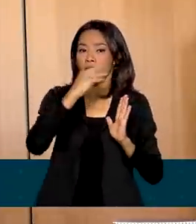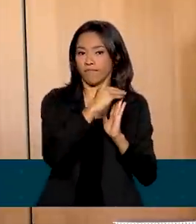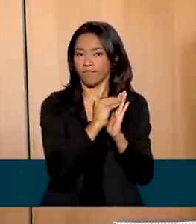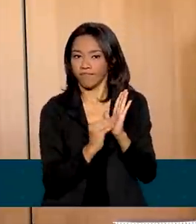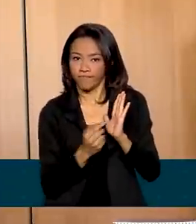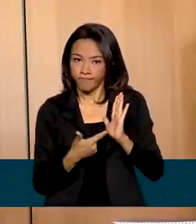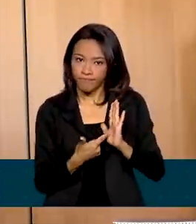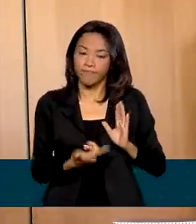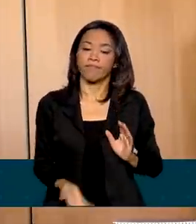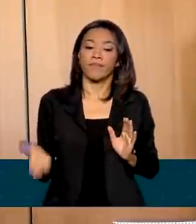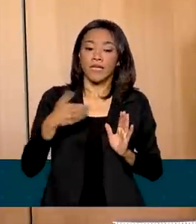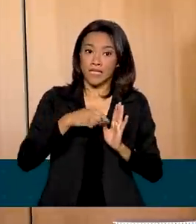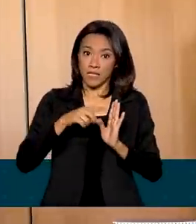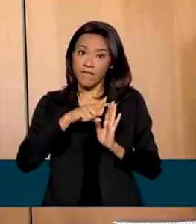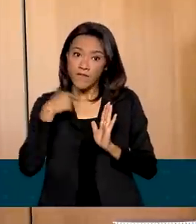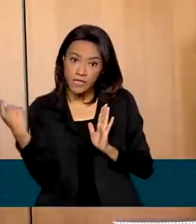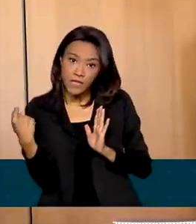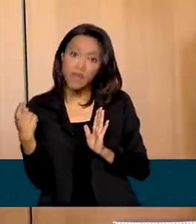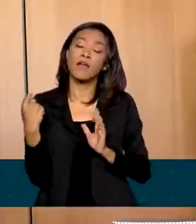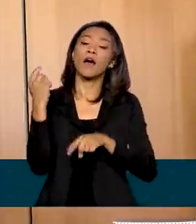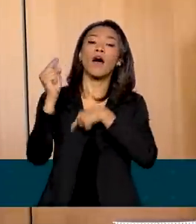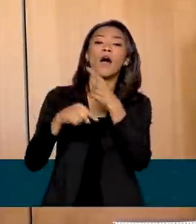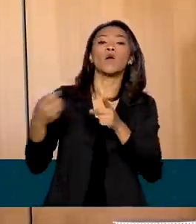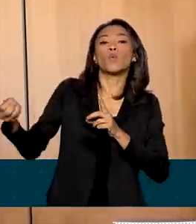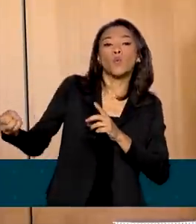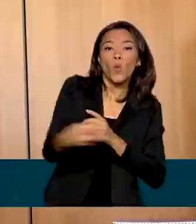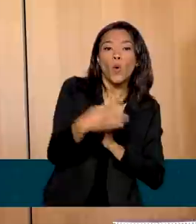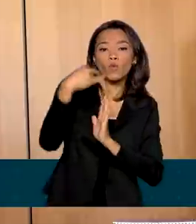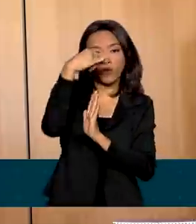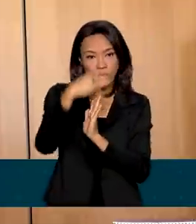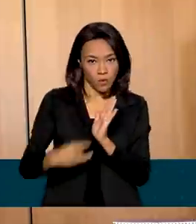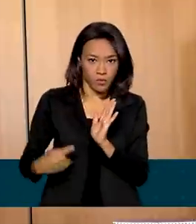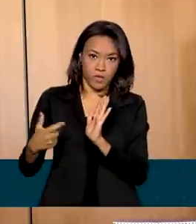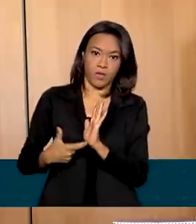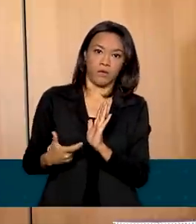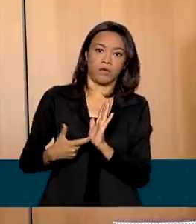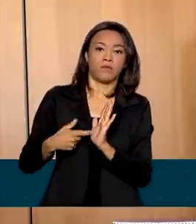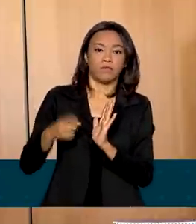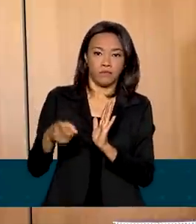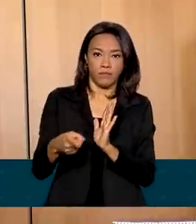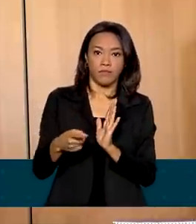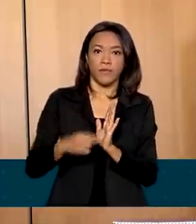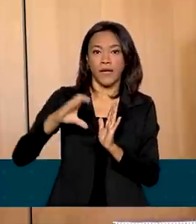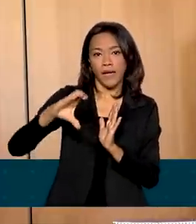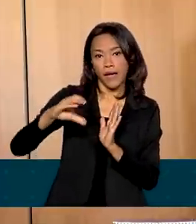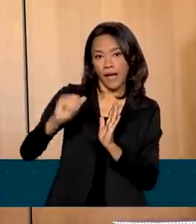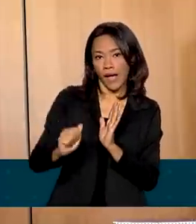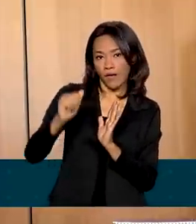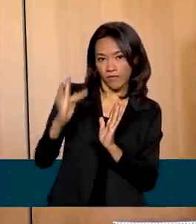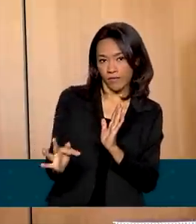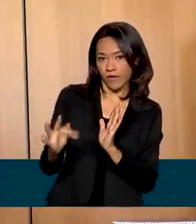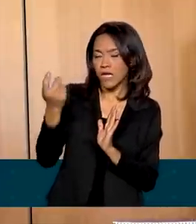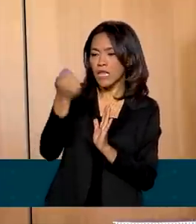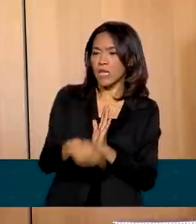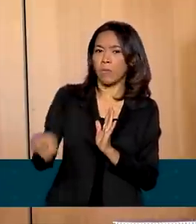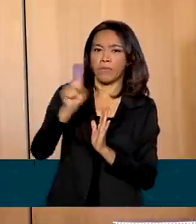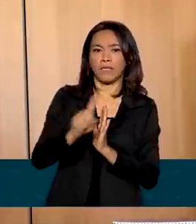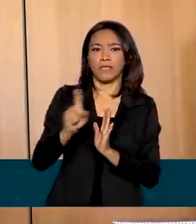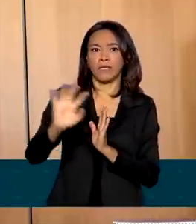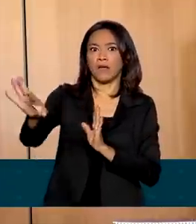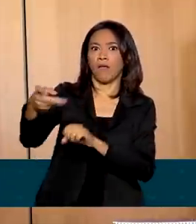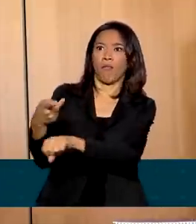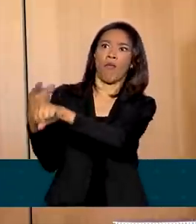vencimento, será emitido então um novo documento que será a CAF. Então não há necessidade de